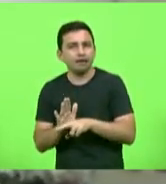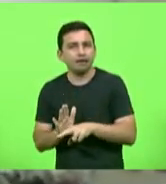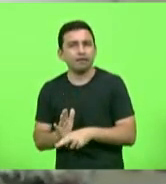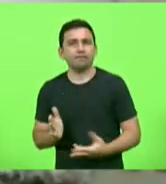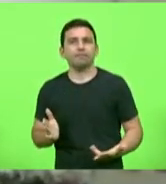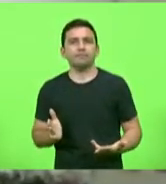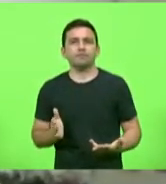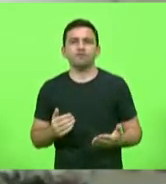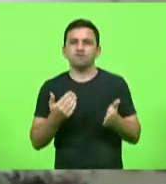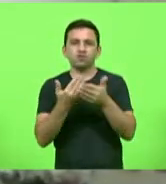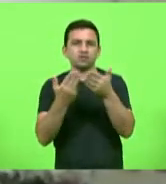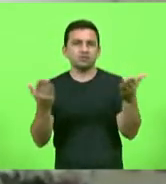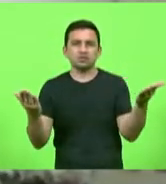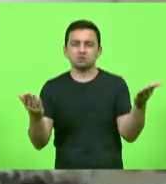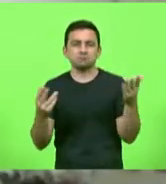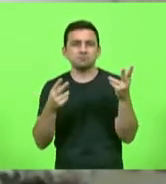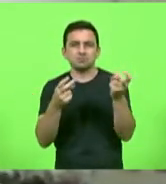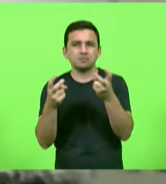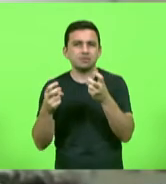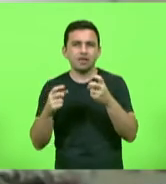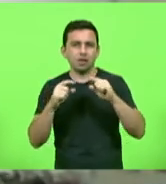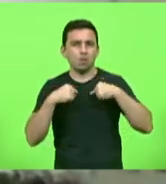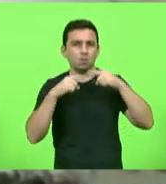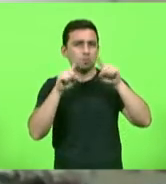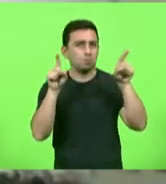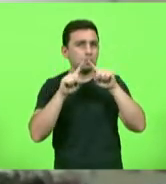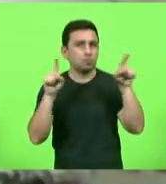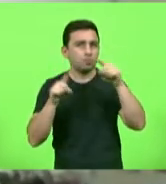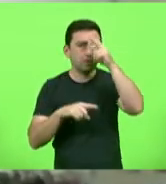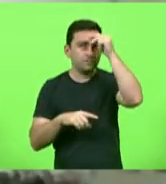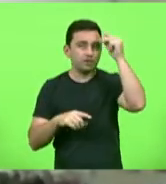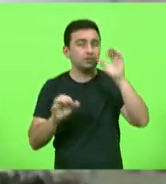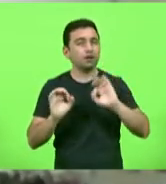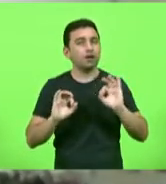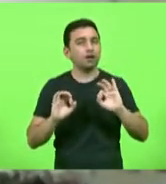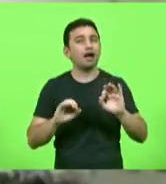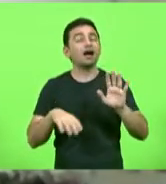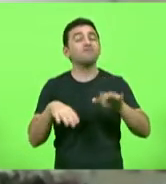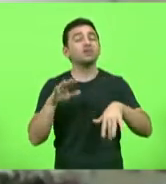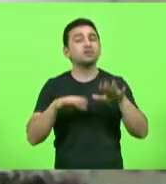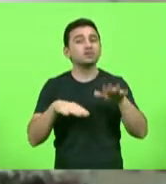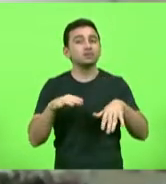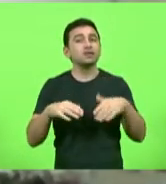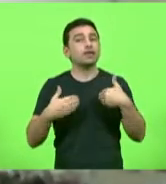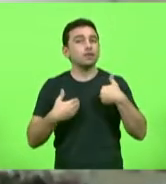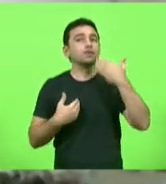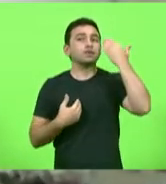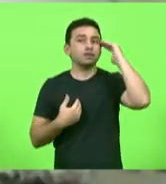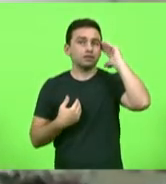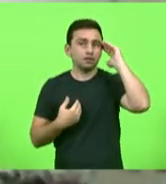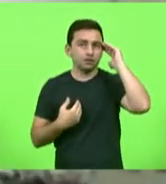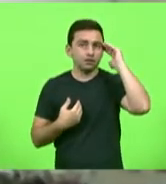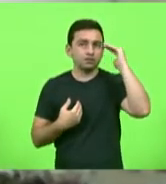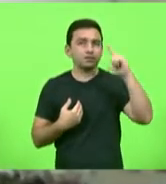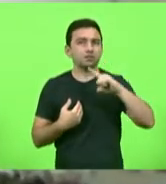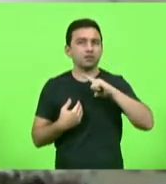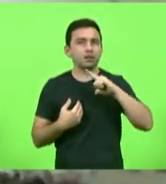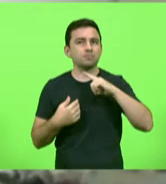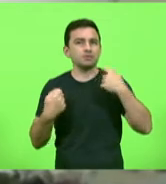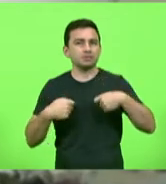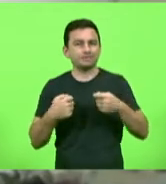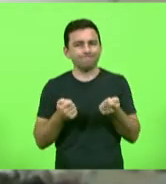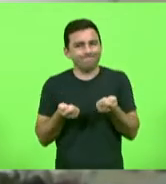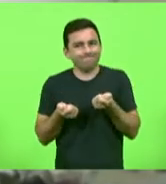vocês não viram eu fazer críticas ao prefeito mesmo que muitas vezes eu entendia que tinha que apertar